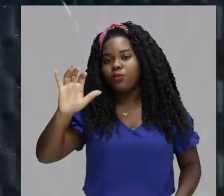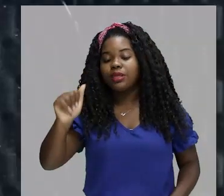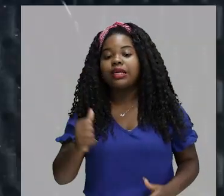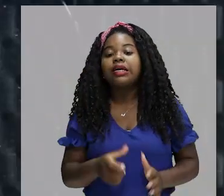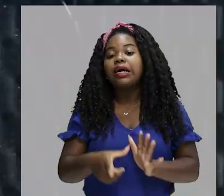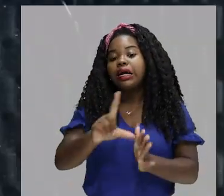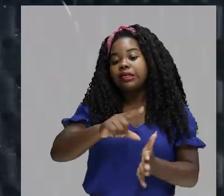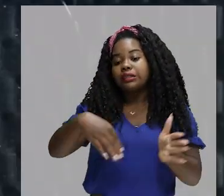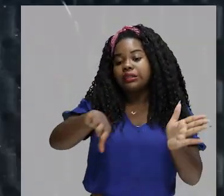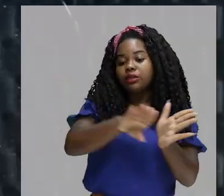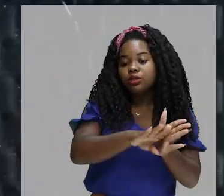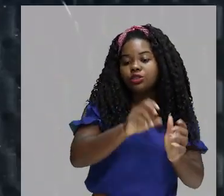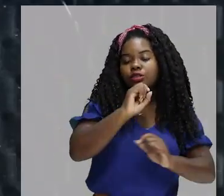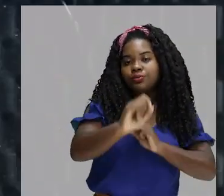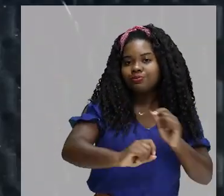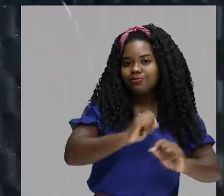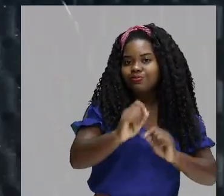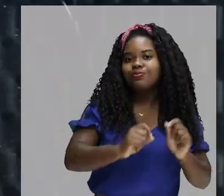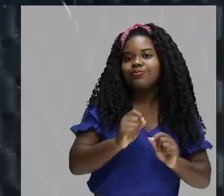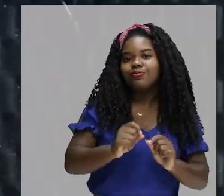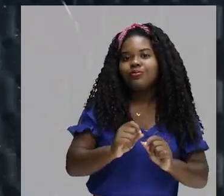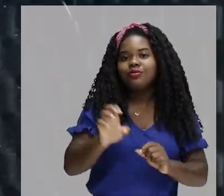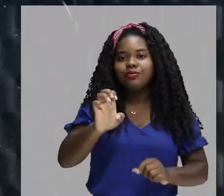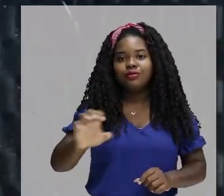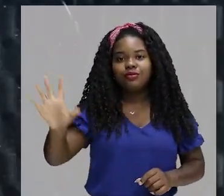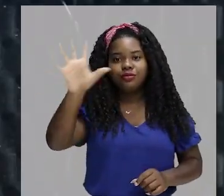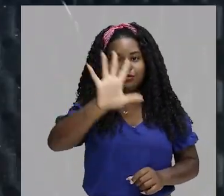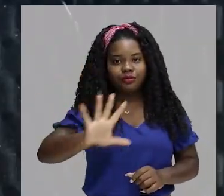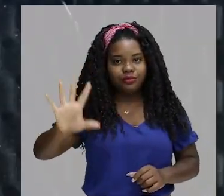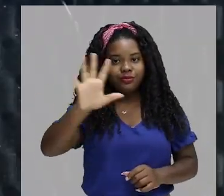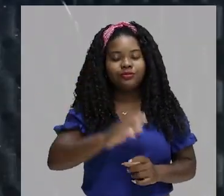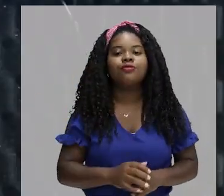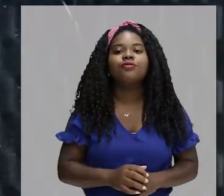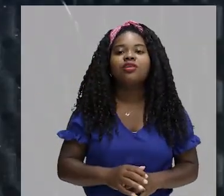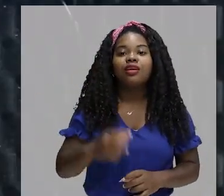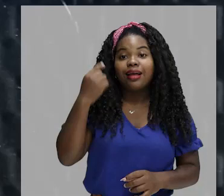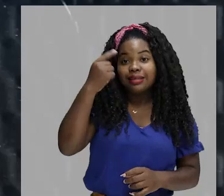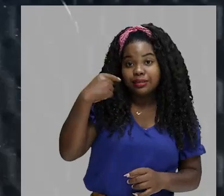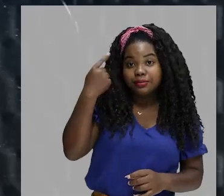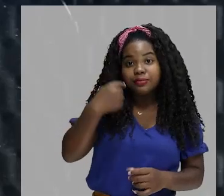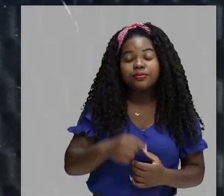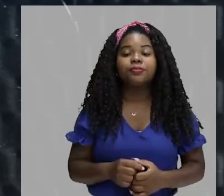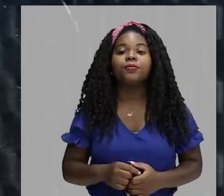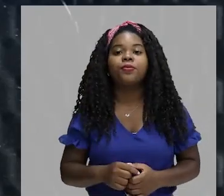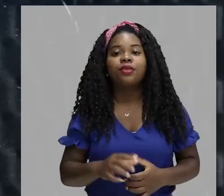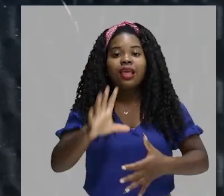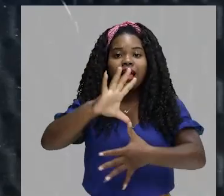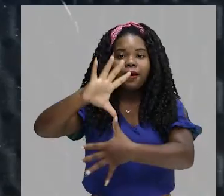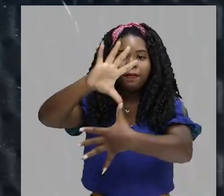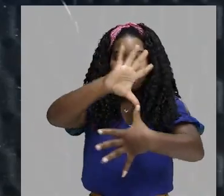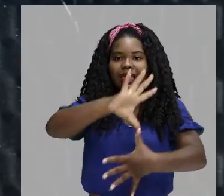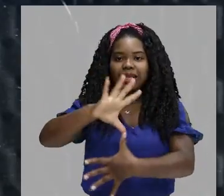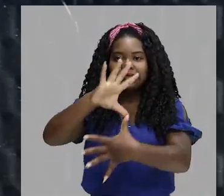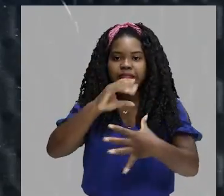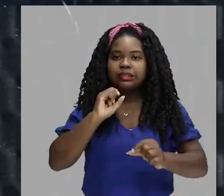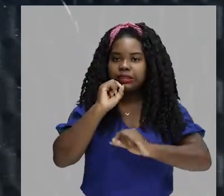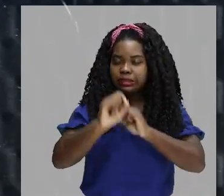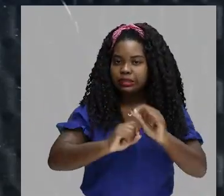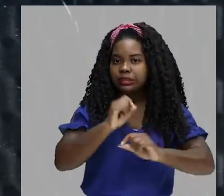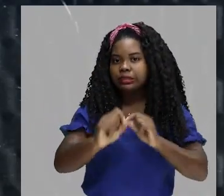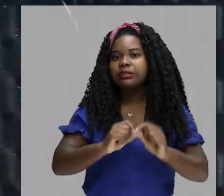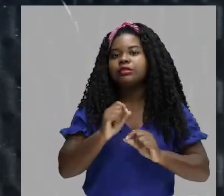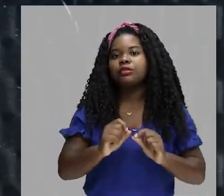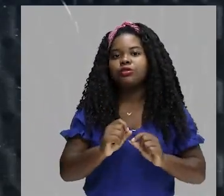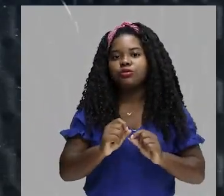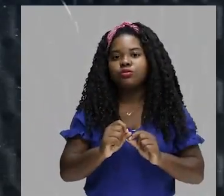chegada dos conquistadores europeus, conquistadores espanhóis. Essa América que futuramente ela vai